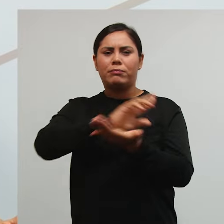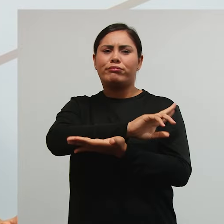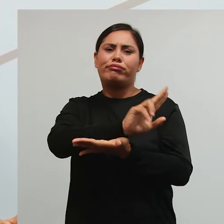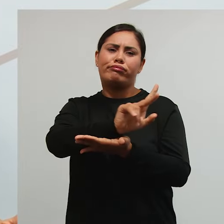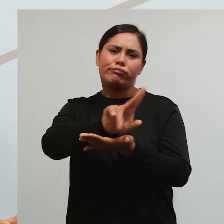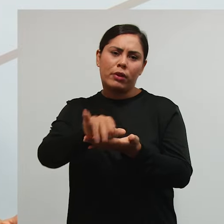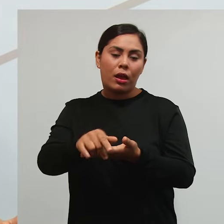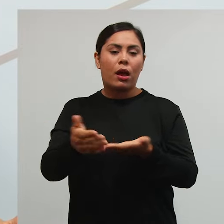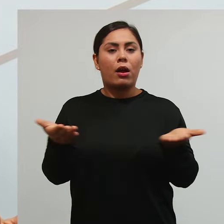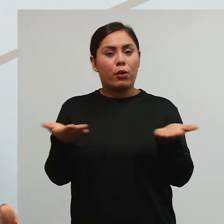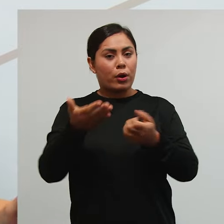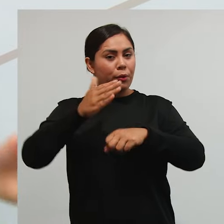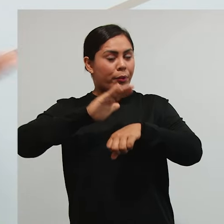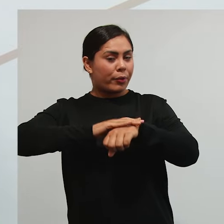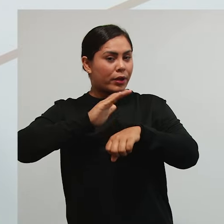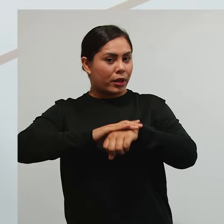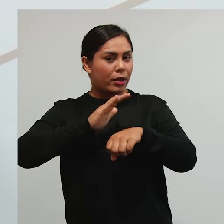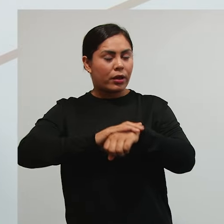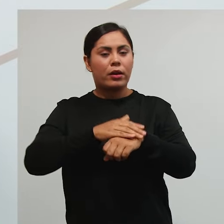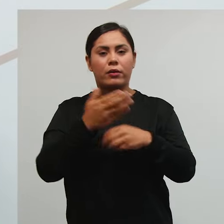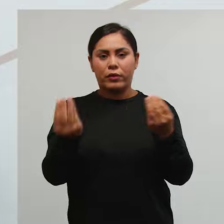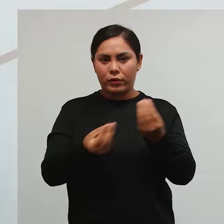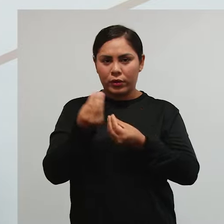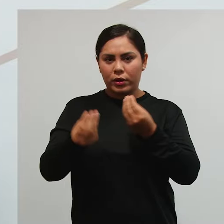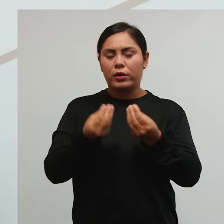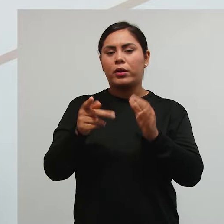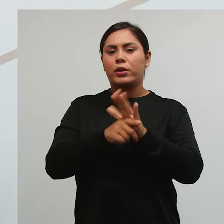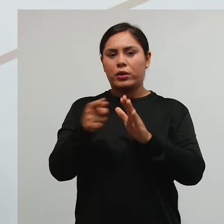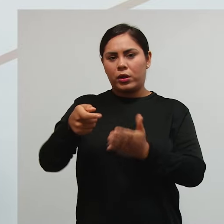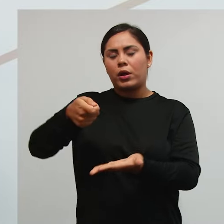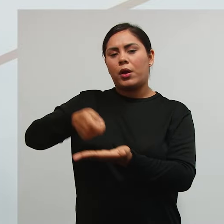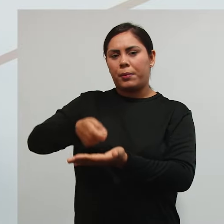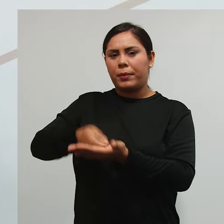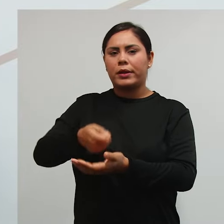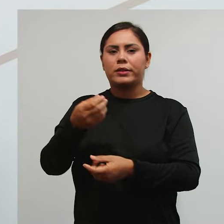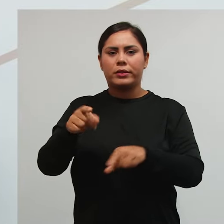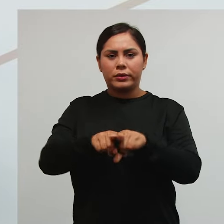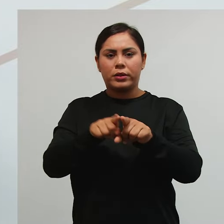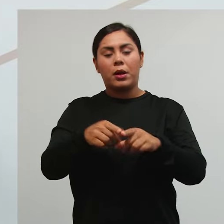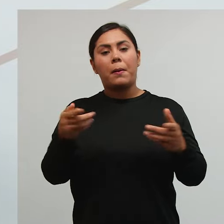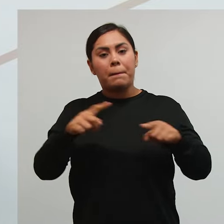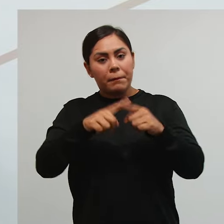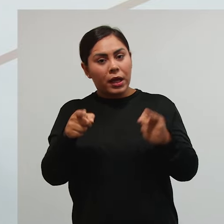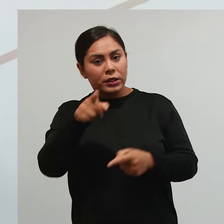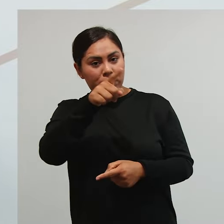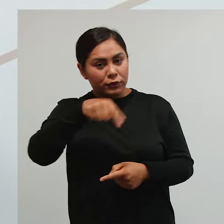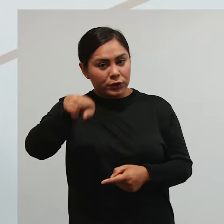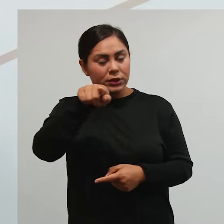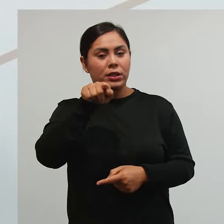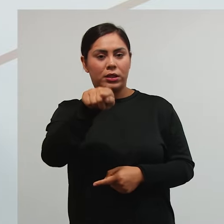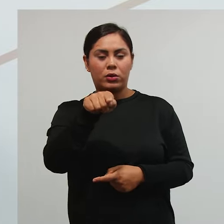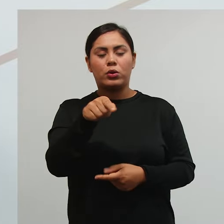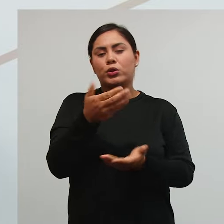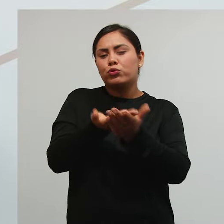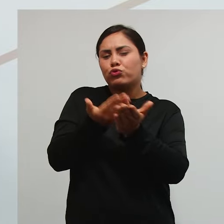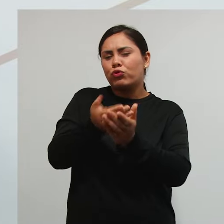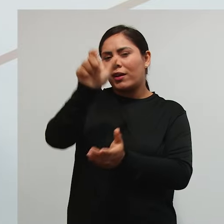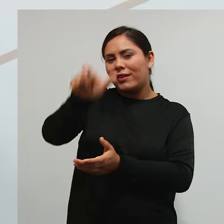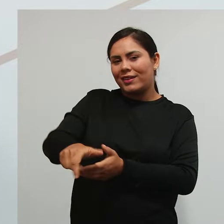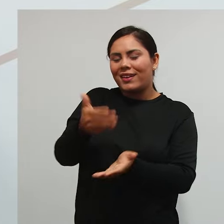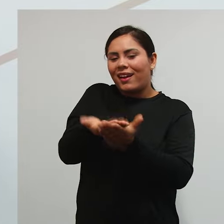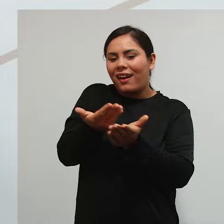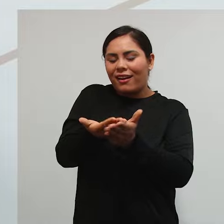Então, este é o momento que eu vou passar. Agora eu vou falar de obrigação tributária. Mas você aí, estudioso,